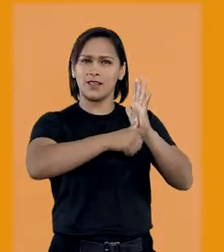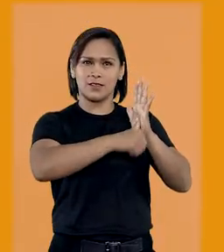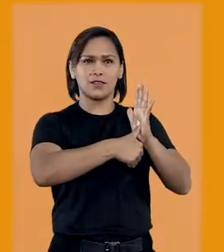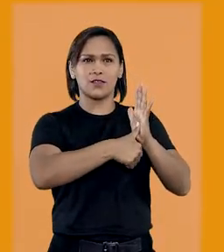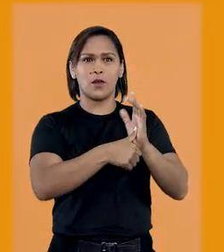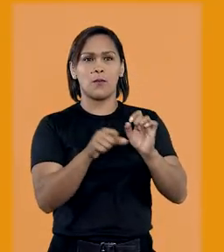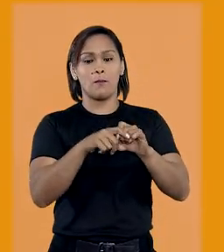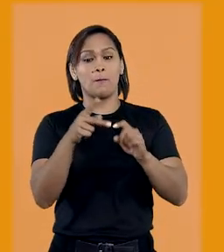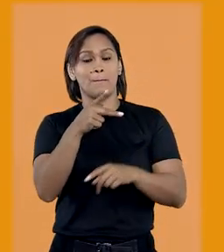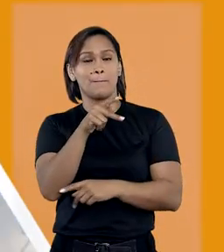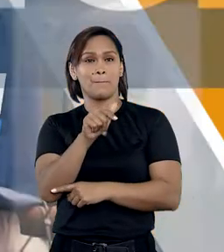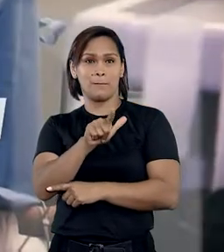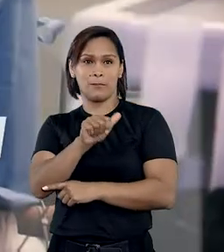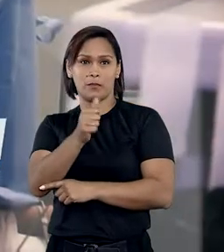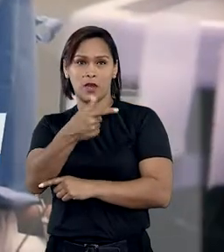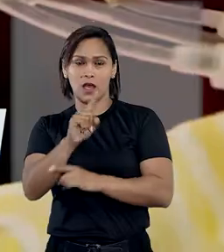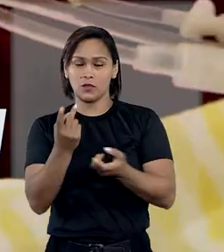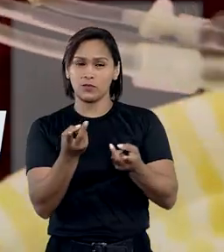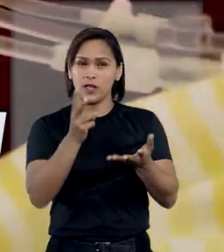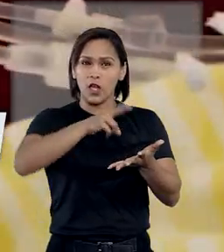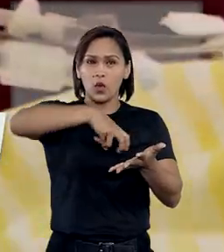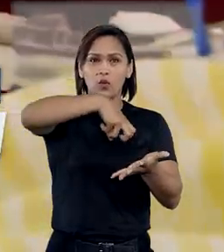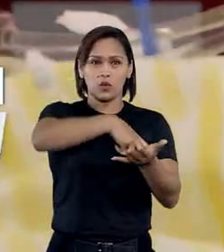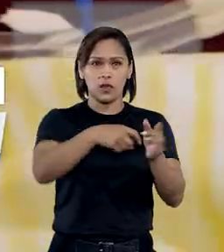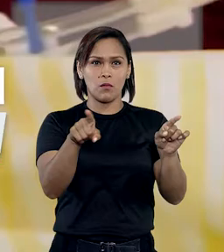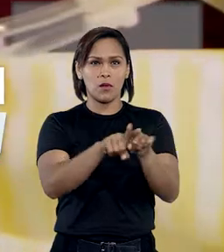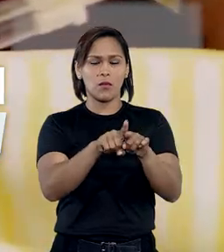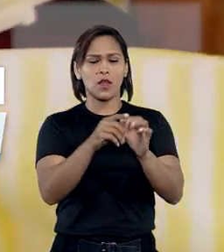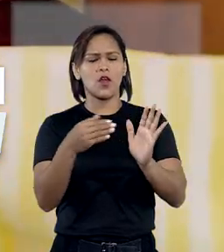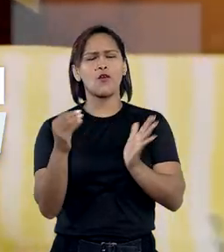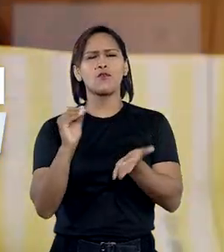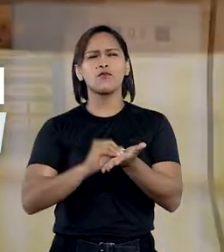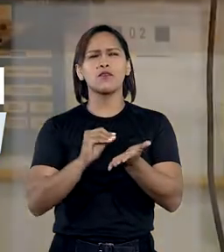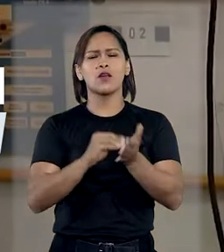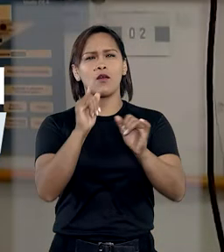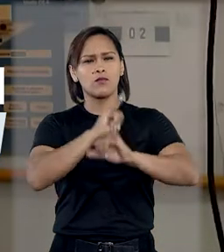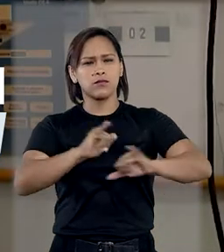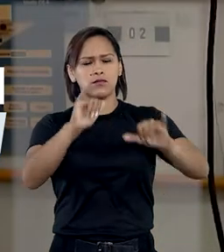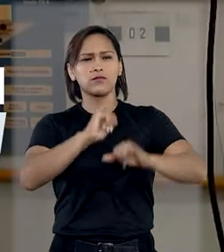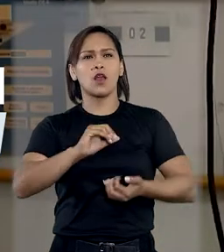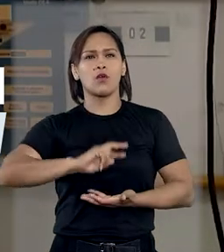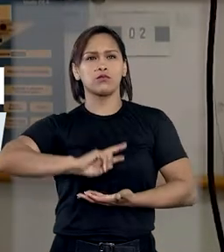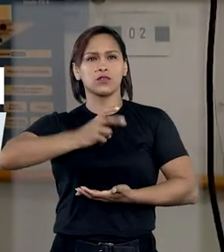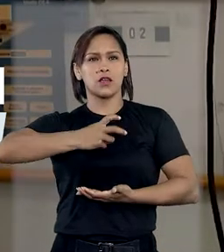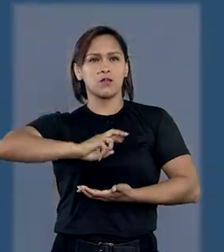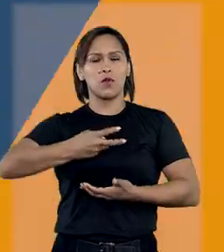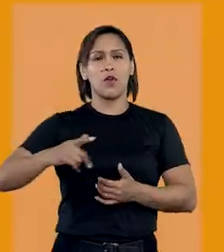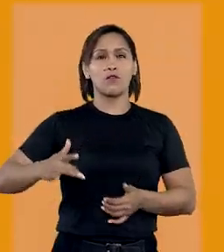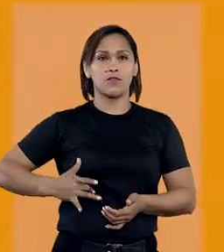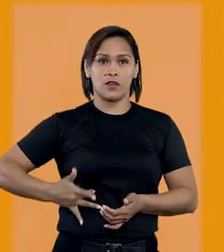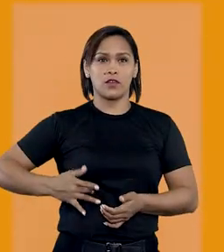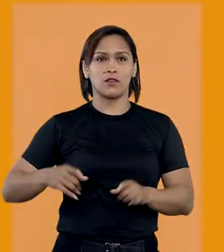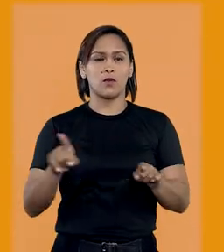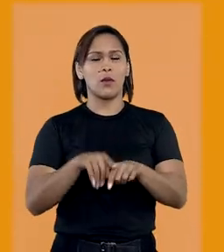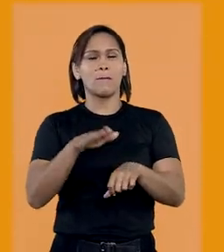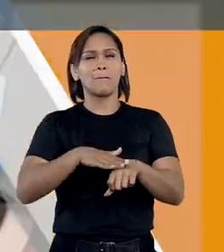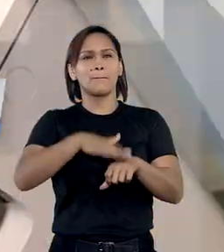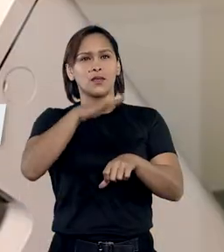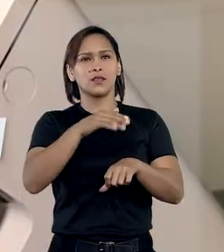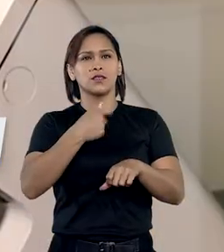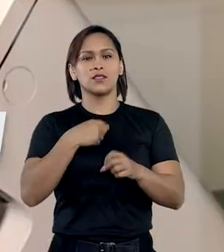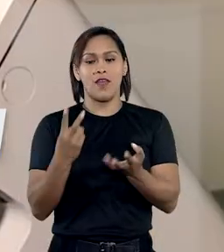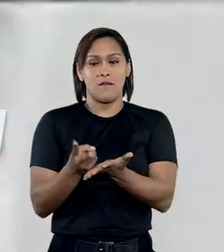ideológica. Plano de saúde é condenado por recusa indevida de cobertura de transplante de fígado. E mais,